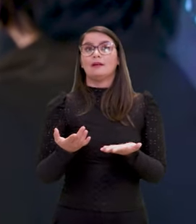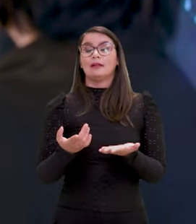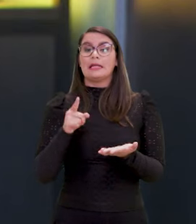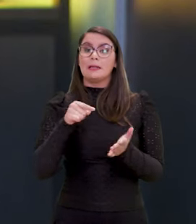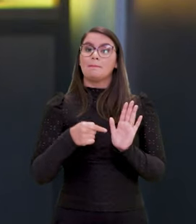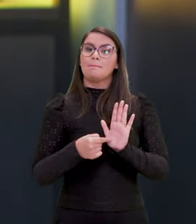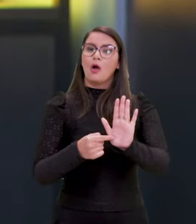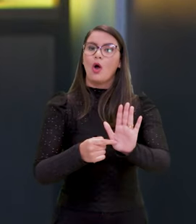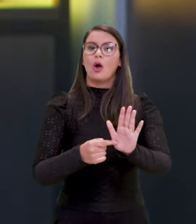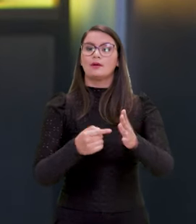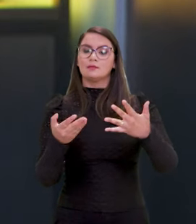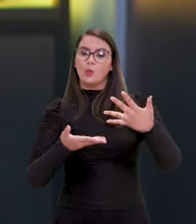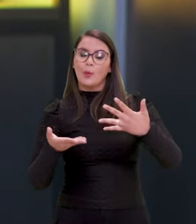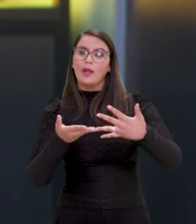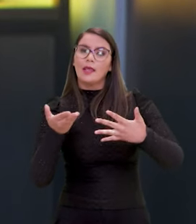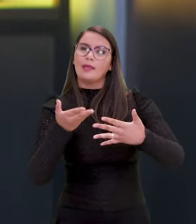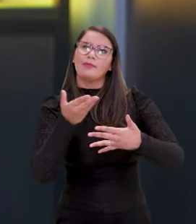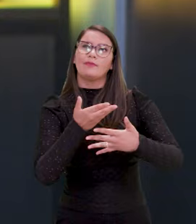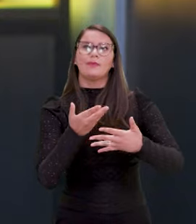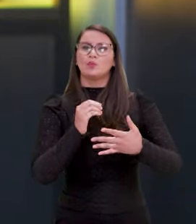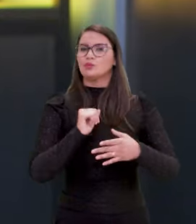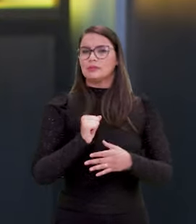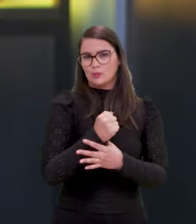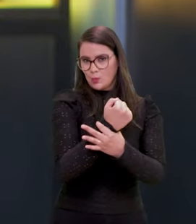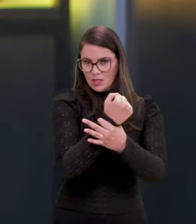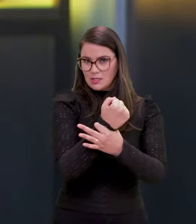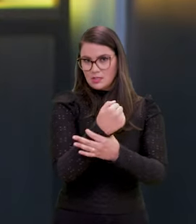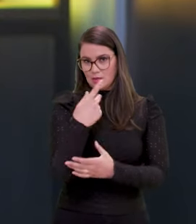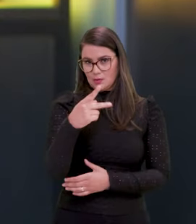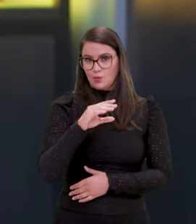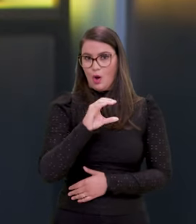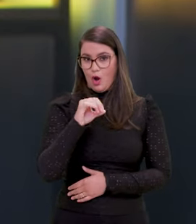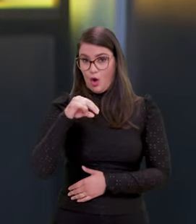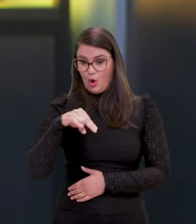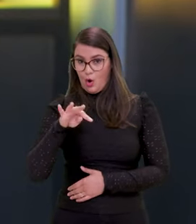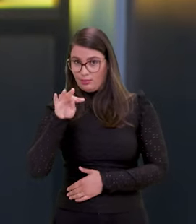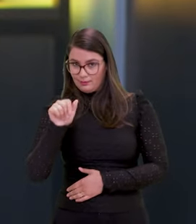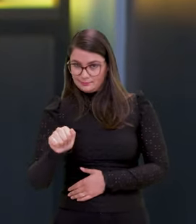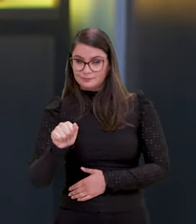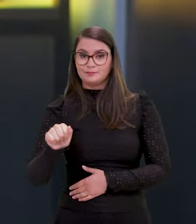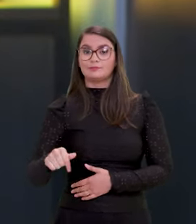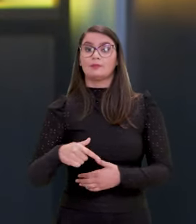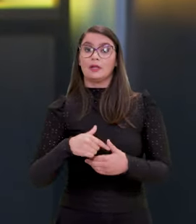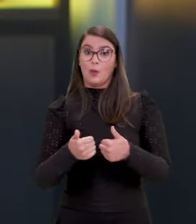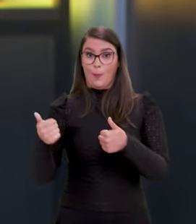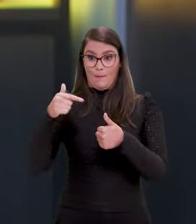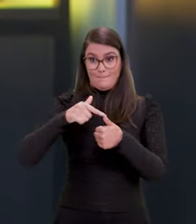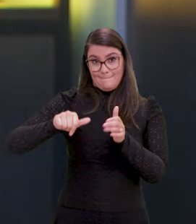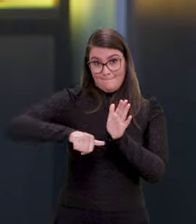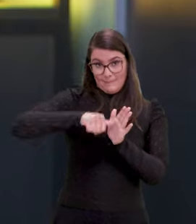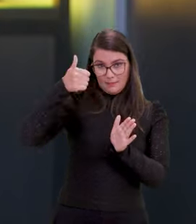indicam o nível, vamos dizer assim, de segurança da sua conta. Então, o primeiro nível,